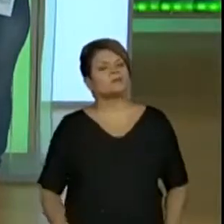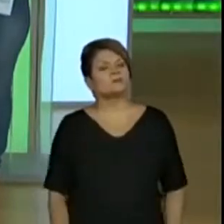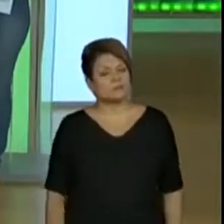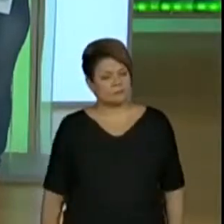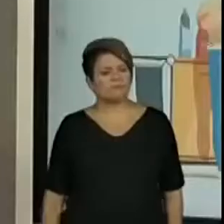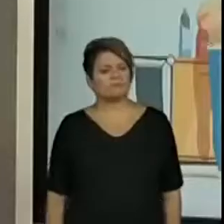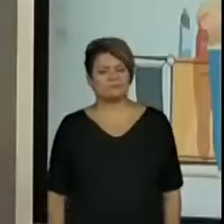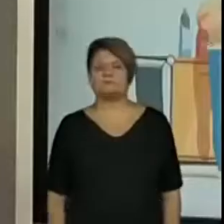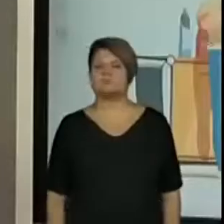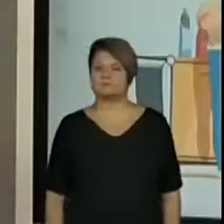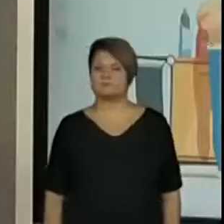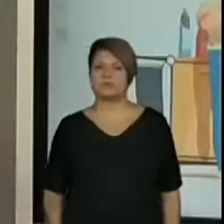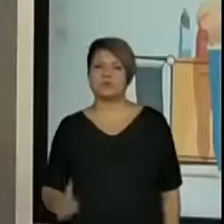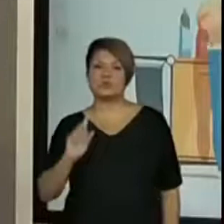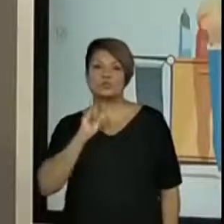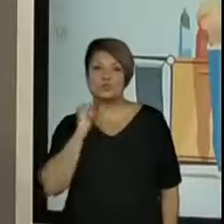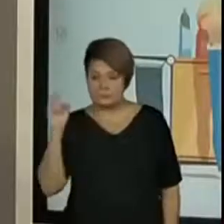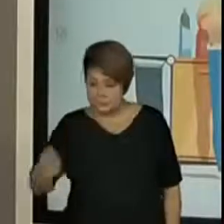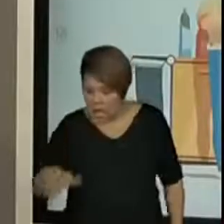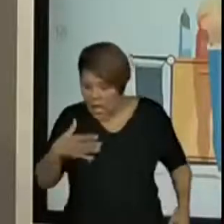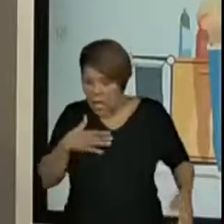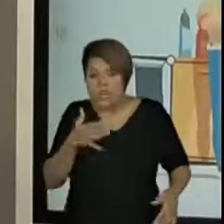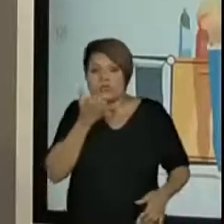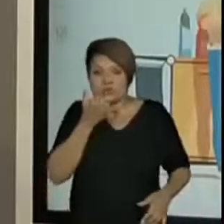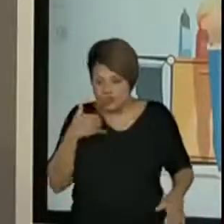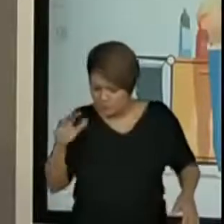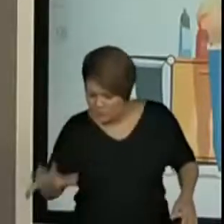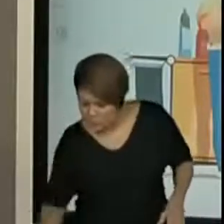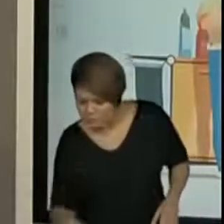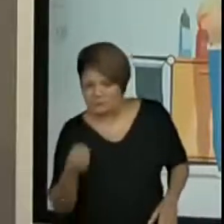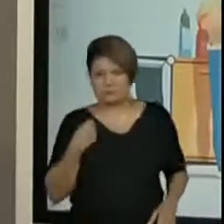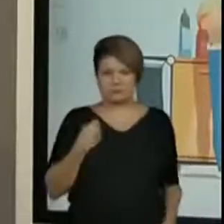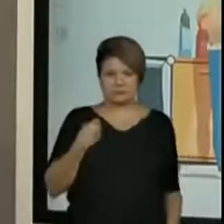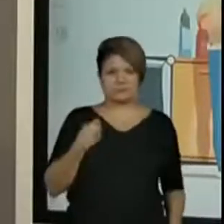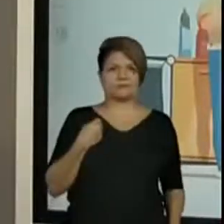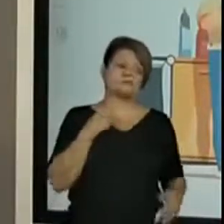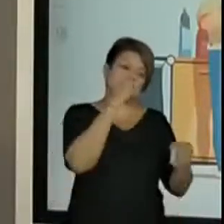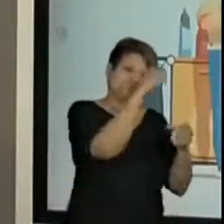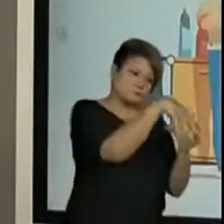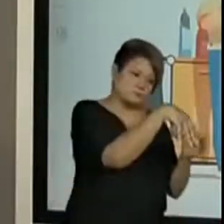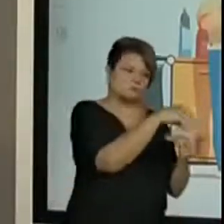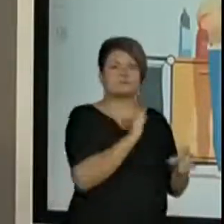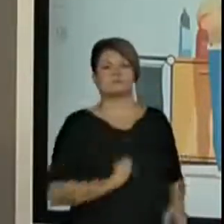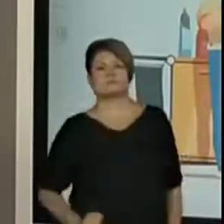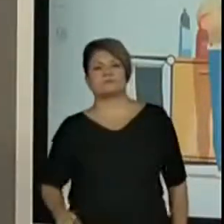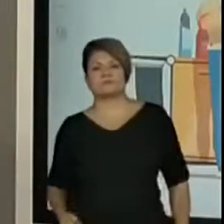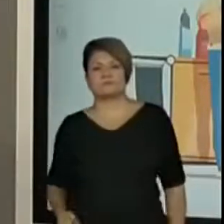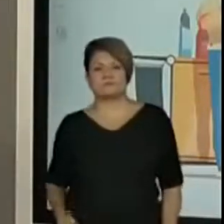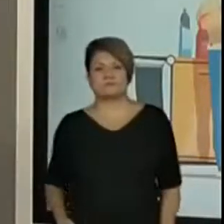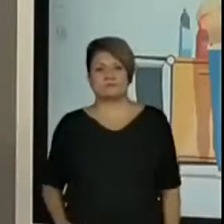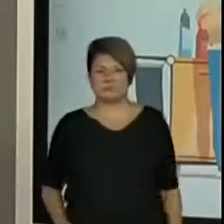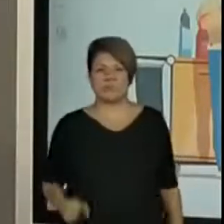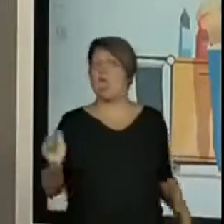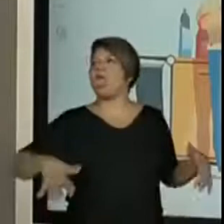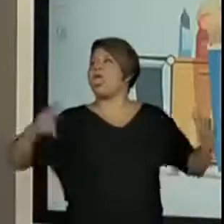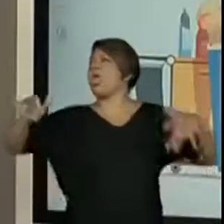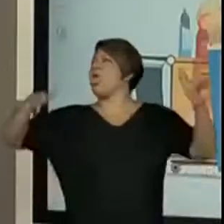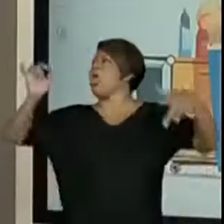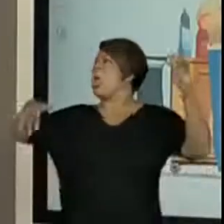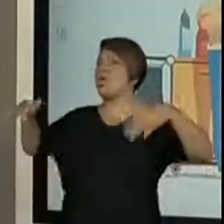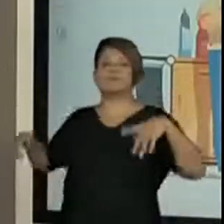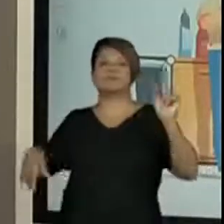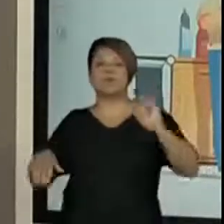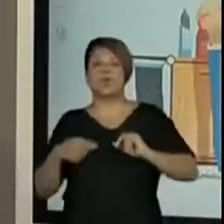Exatamente. Então, sujou, limpou. Deixou cair papel no chão? Recolhe, joga no lixo. Estava brincando no pátio,